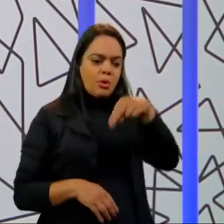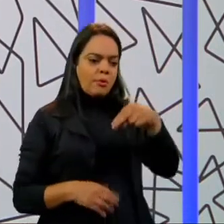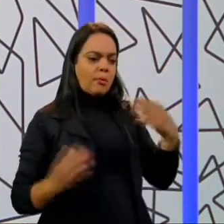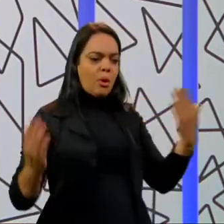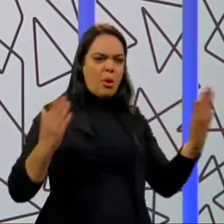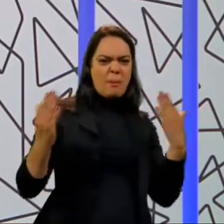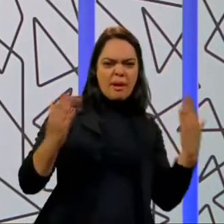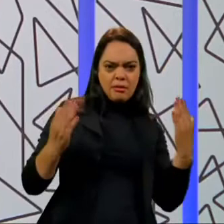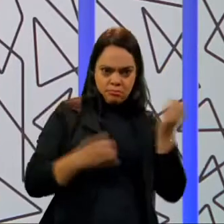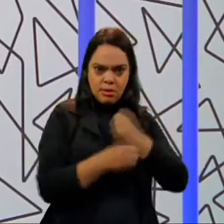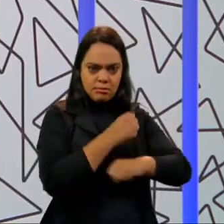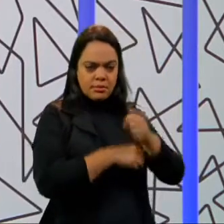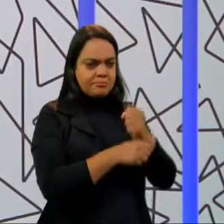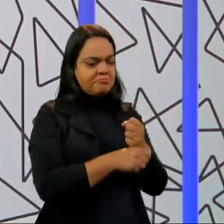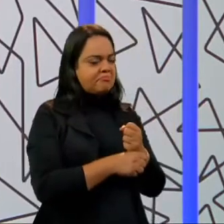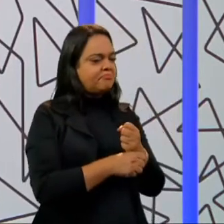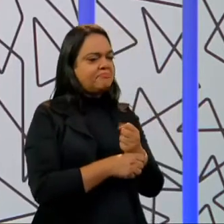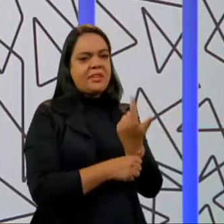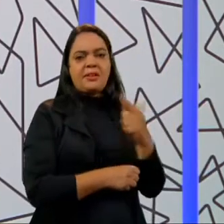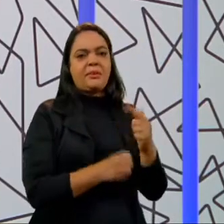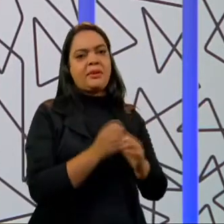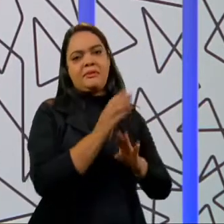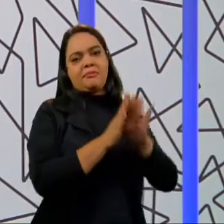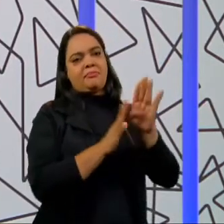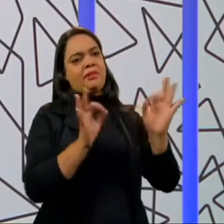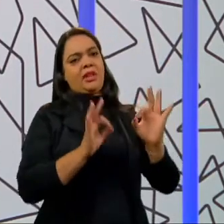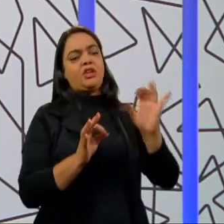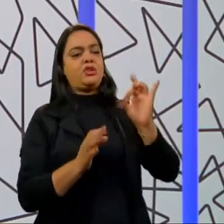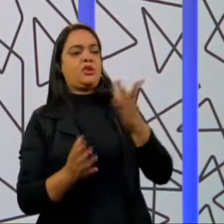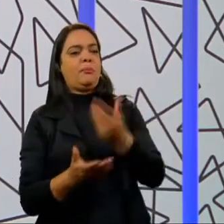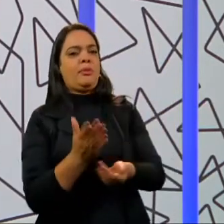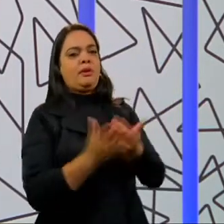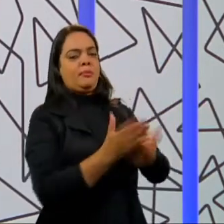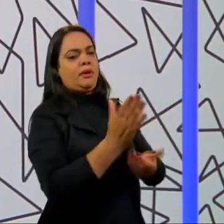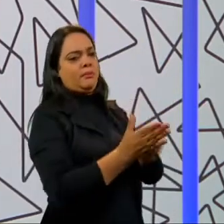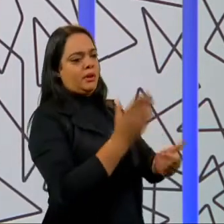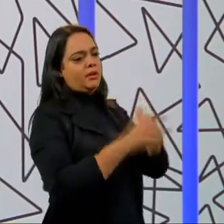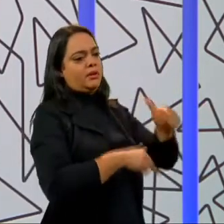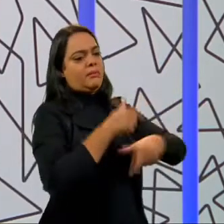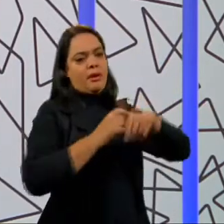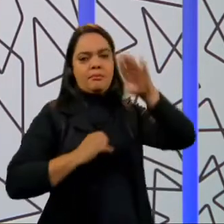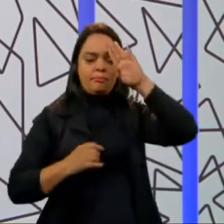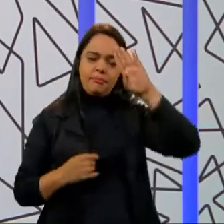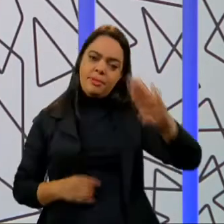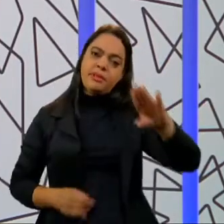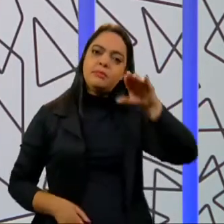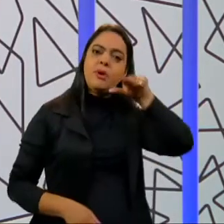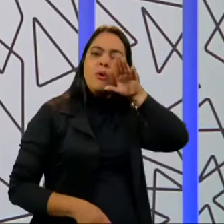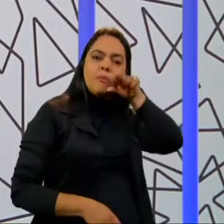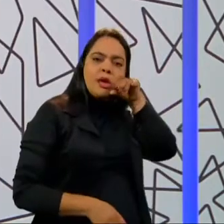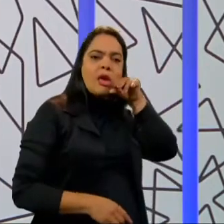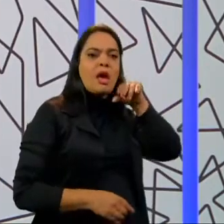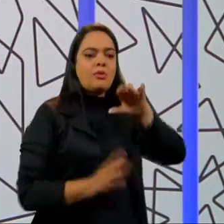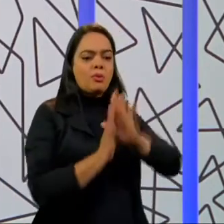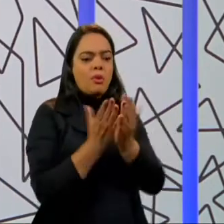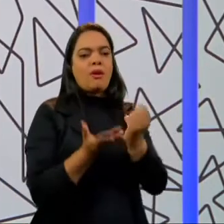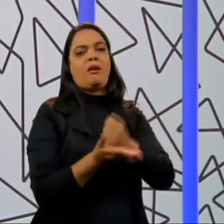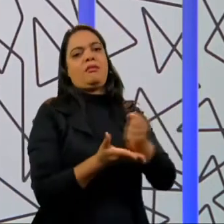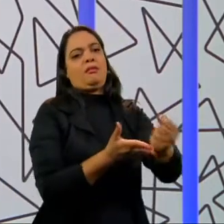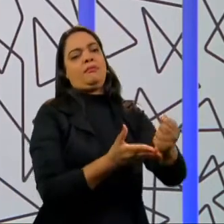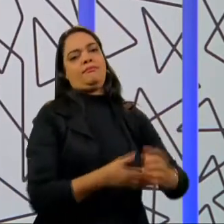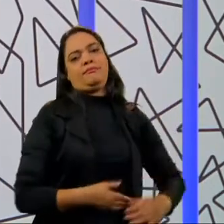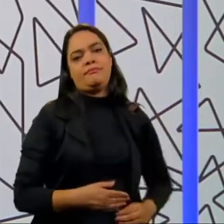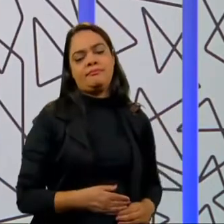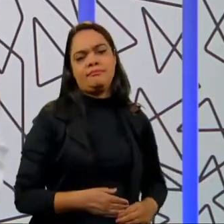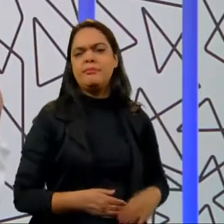Não foi o caso dos trabalhadores domésticos. E as perdas maiores, nesse caso, estão sendo para os trabalhadores com carteira. Por quê? Ou